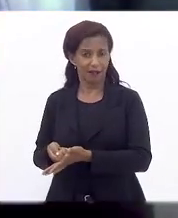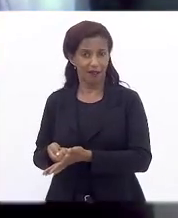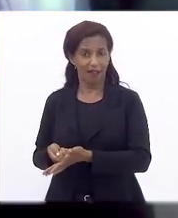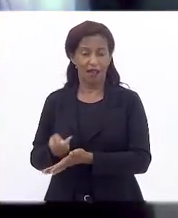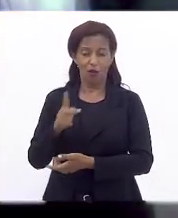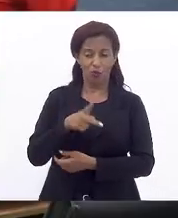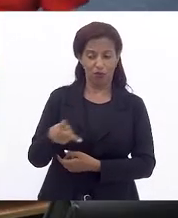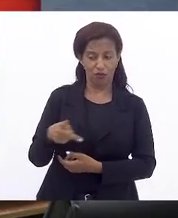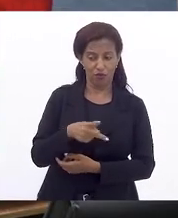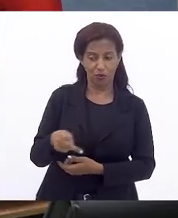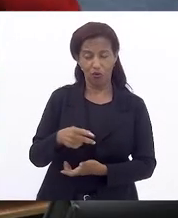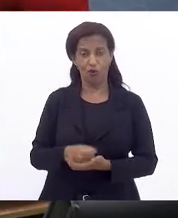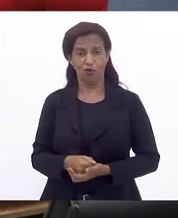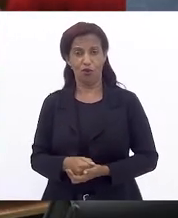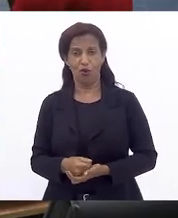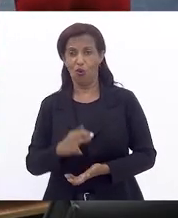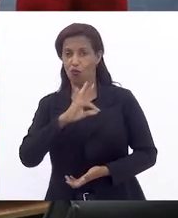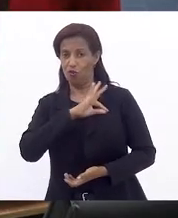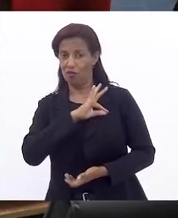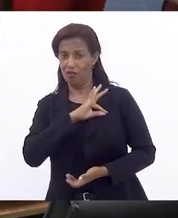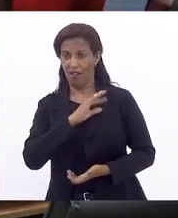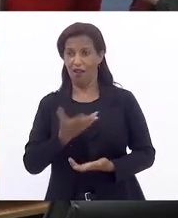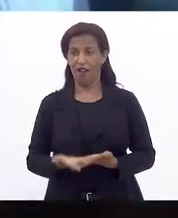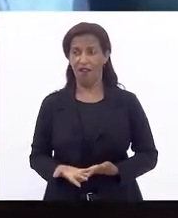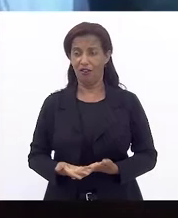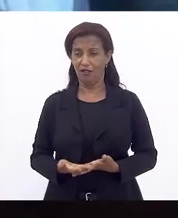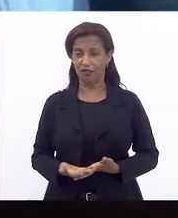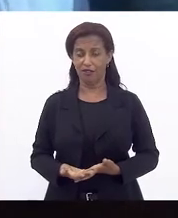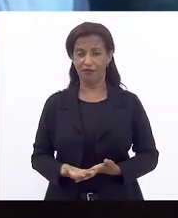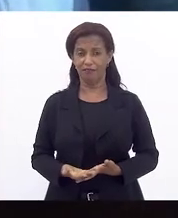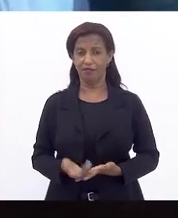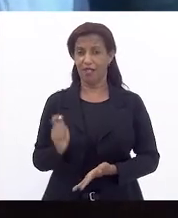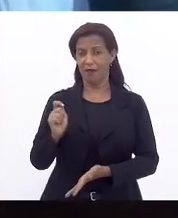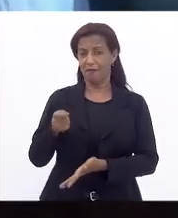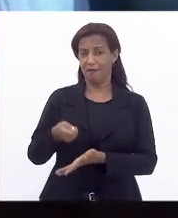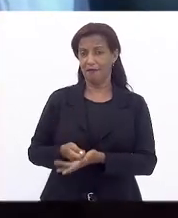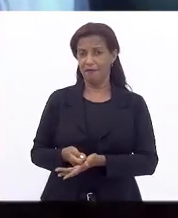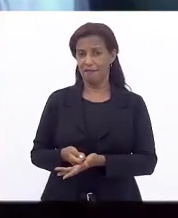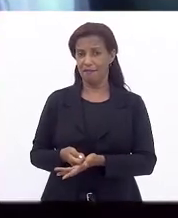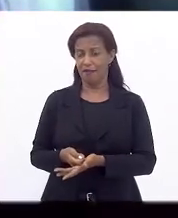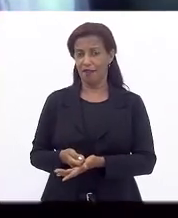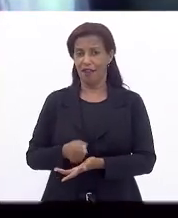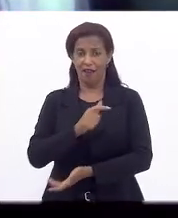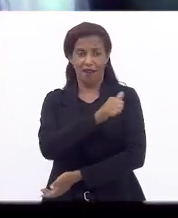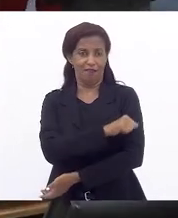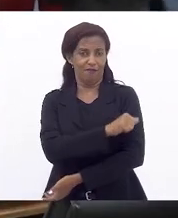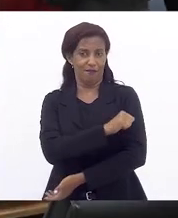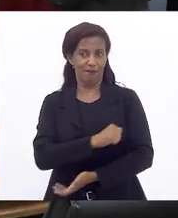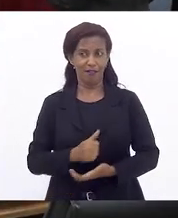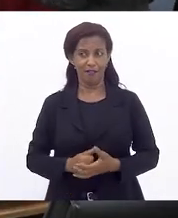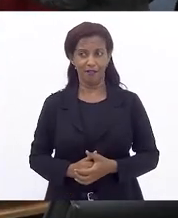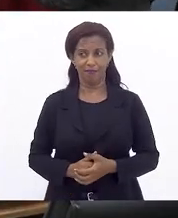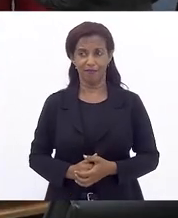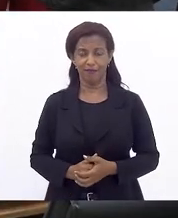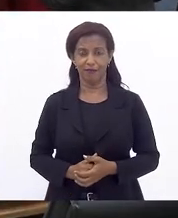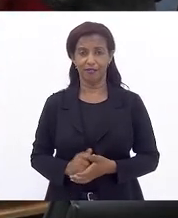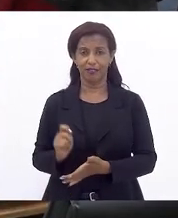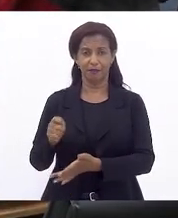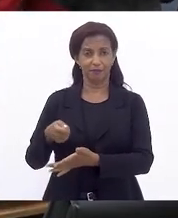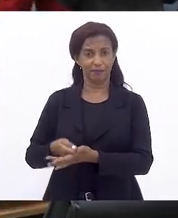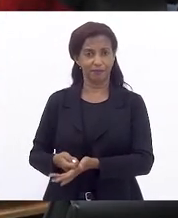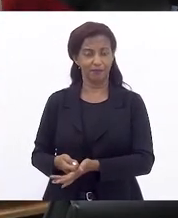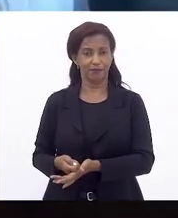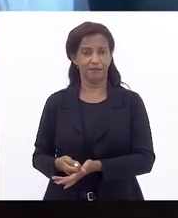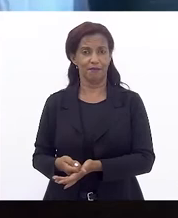professor, o policial, tem que pagar a enfermeira, ou tem que pagar